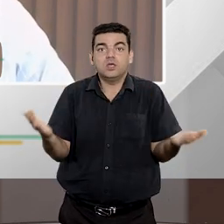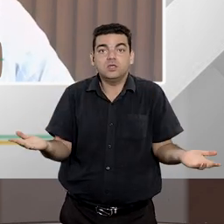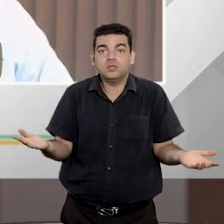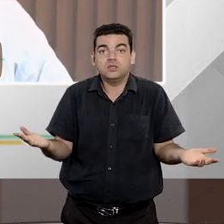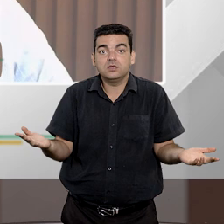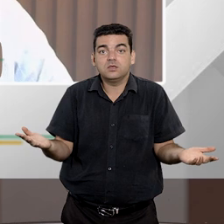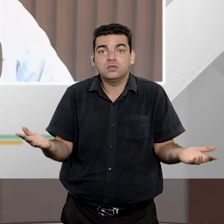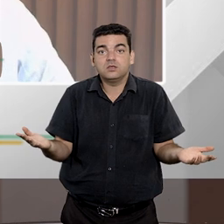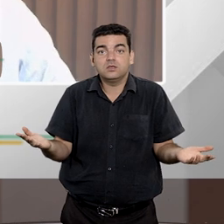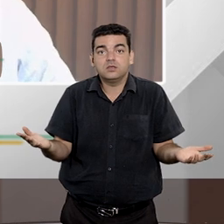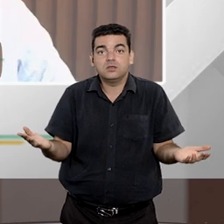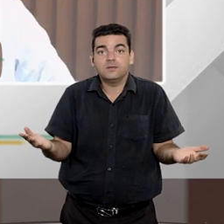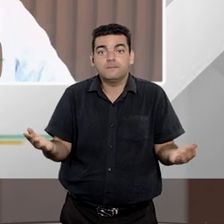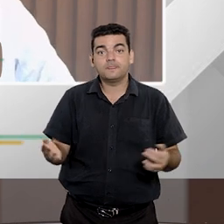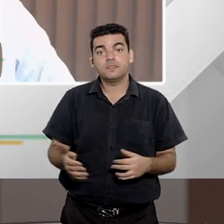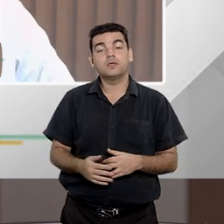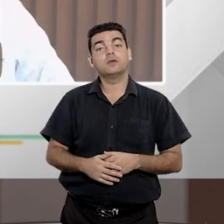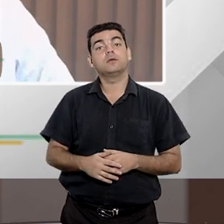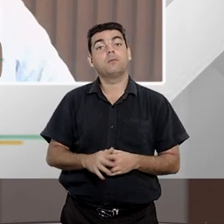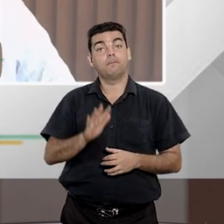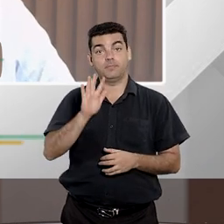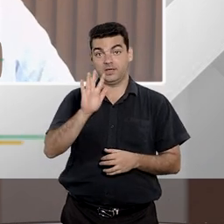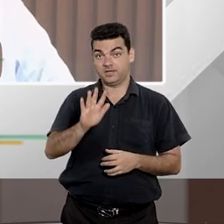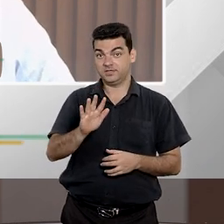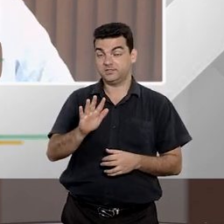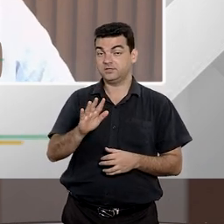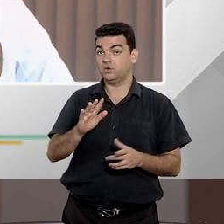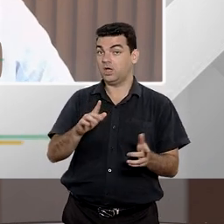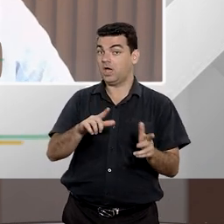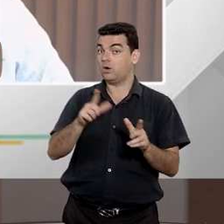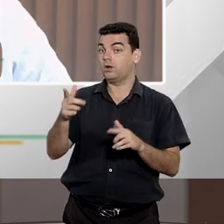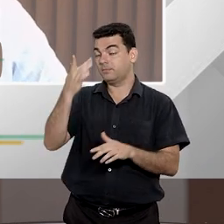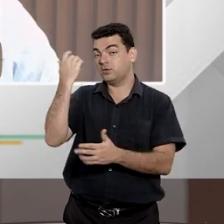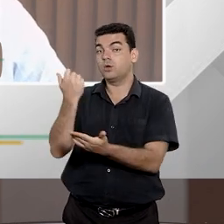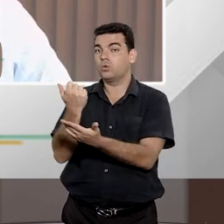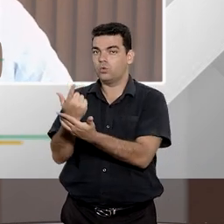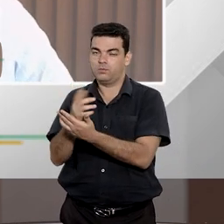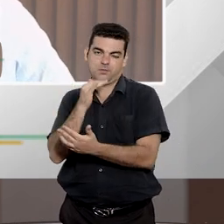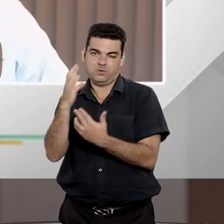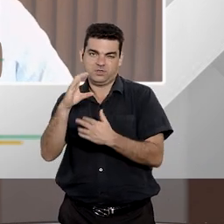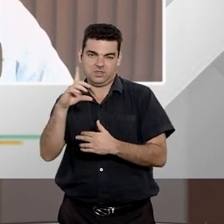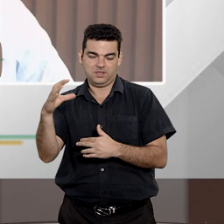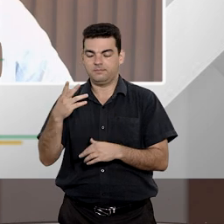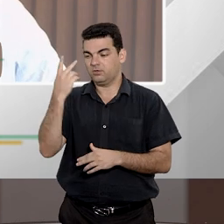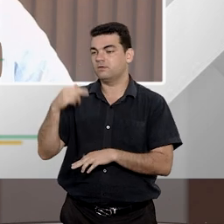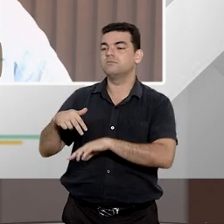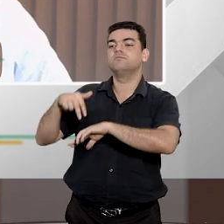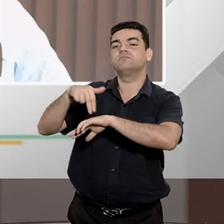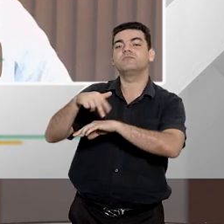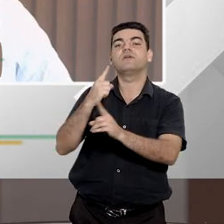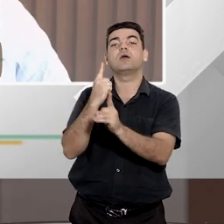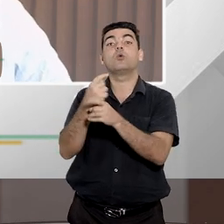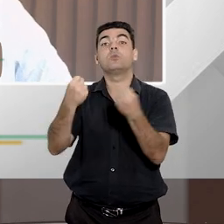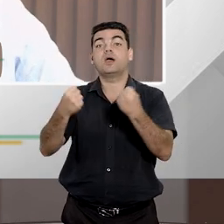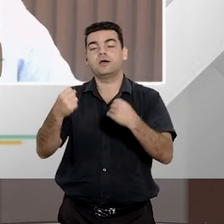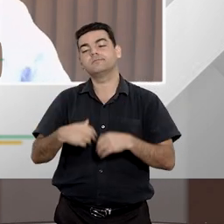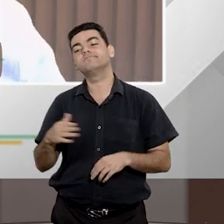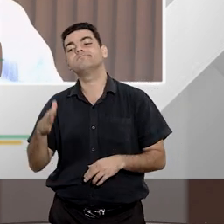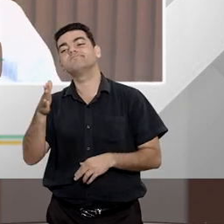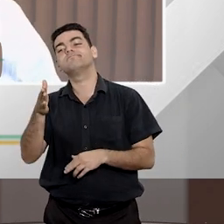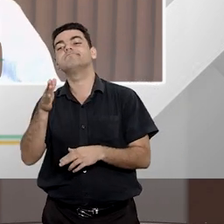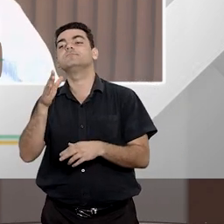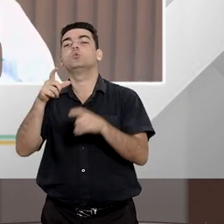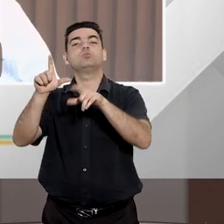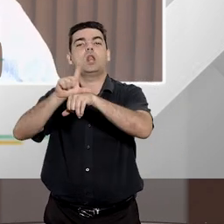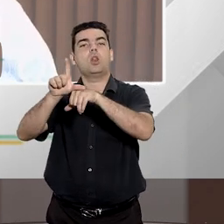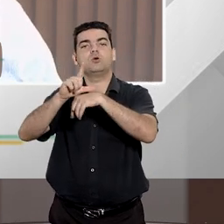sofrer aquele dano. Diferentemente, é numa relação consumerista, por exemplo, em que a compra de um veículo para um conjunto